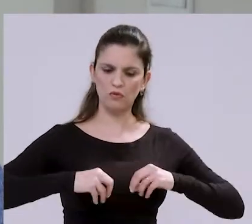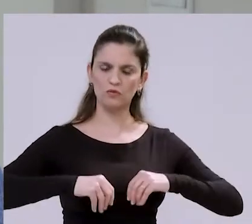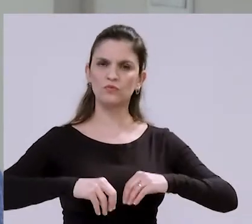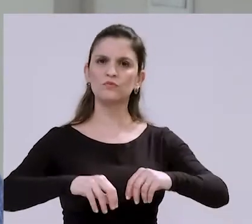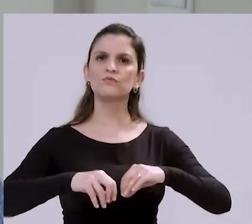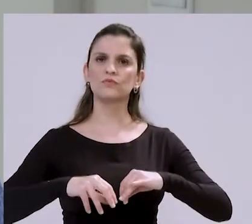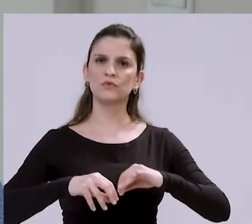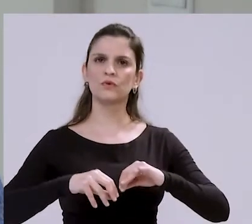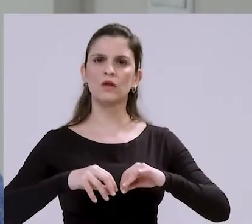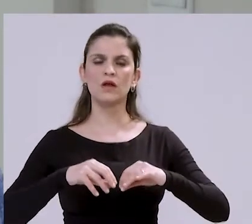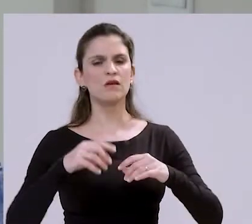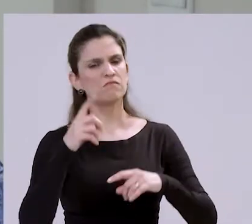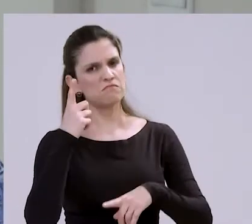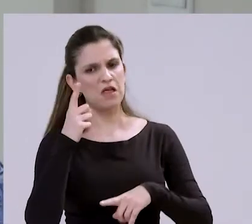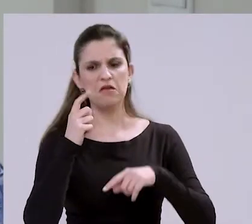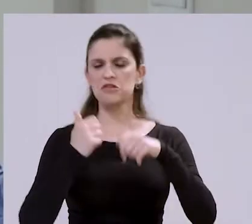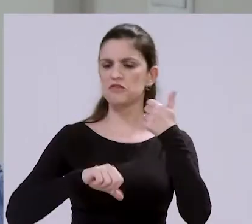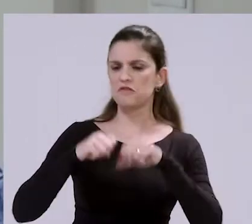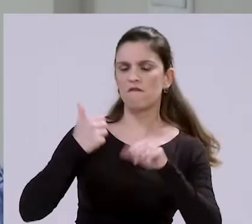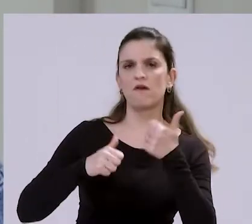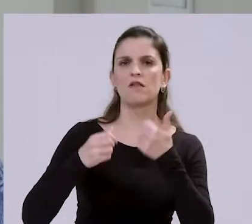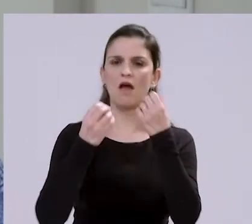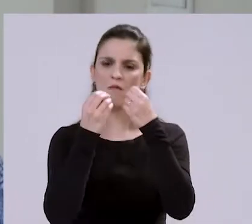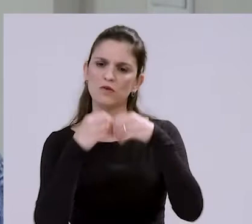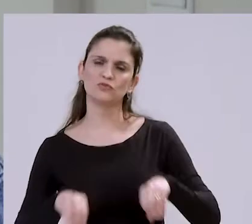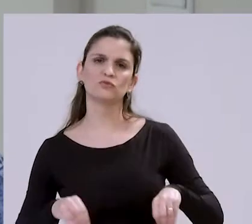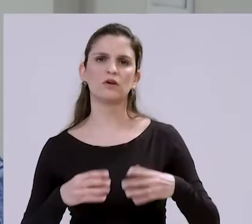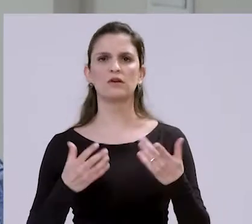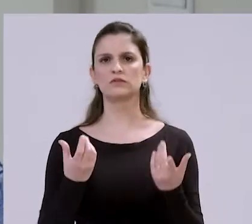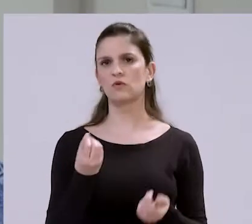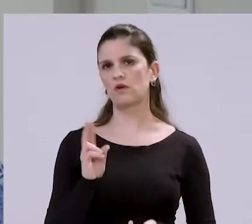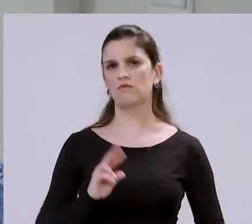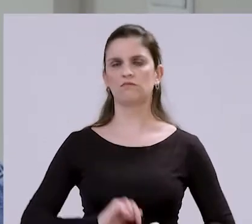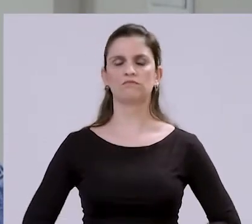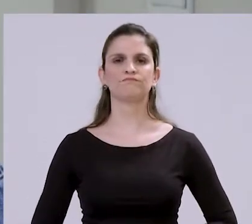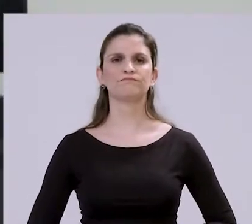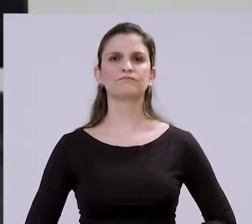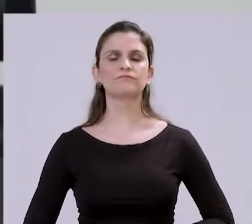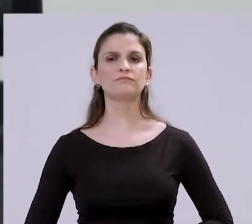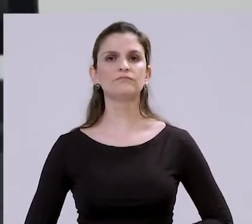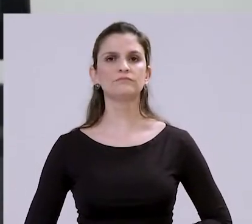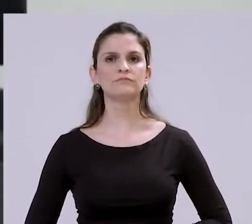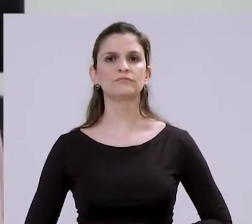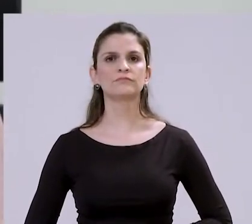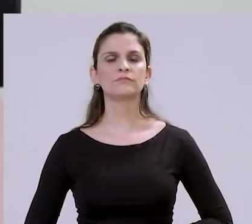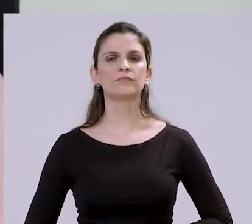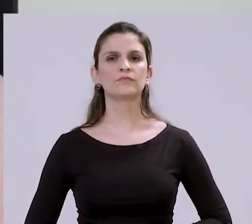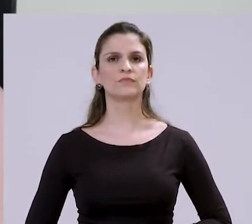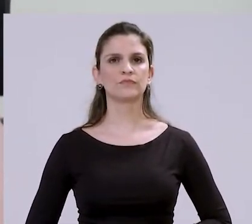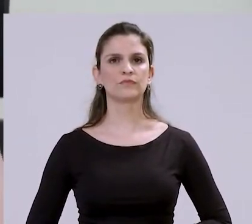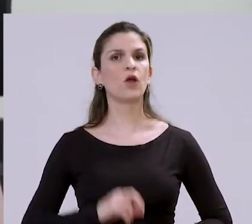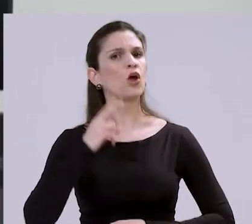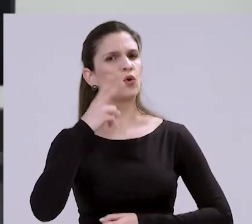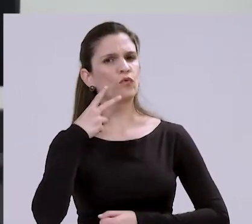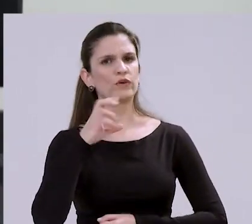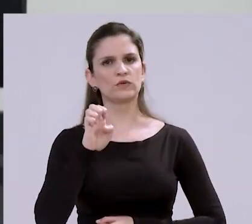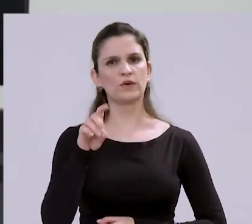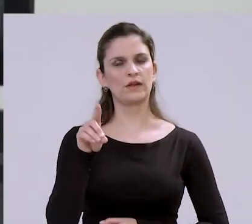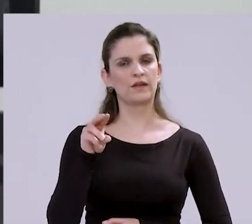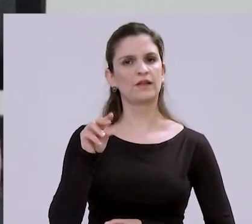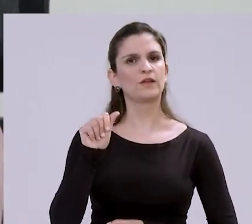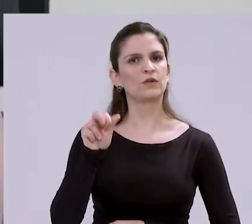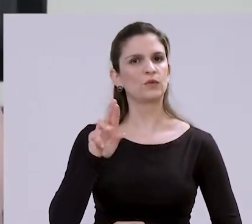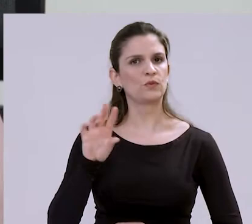nós possamos mitigar os efeitos negativos decorrentes da urbanização. Para o segundo vice-presidente da Câmara, o